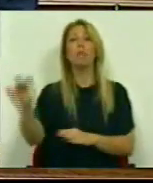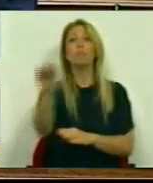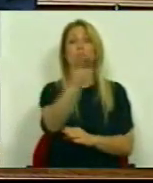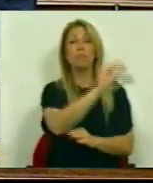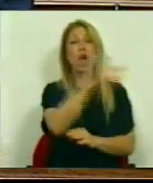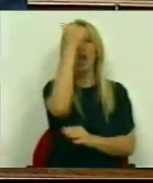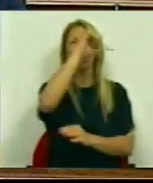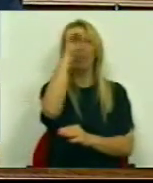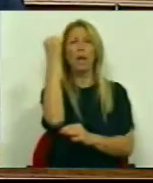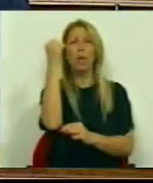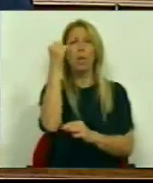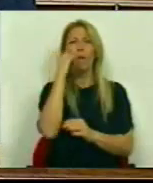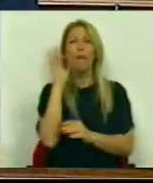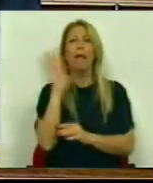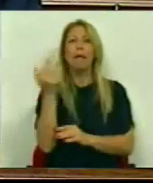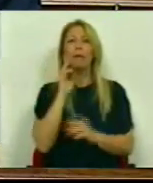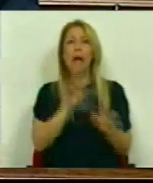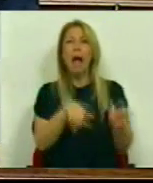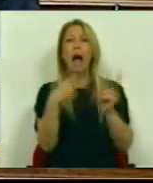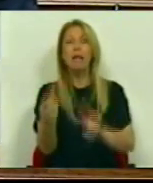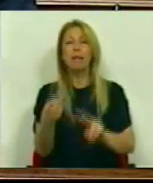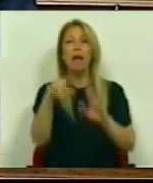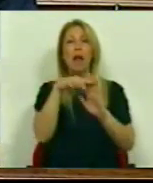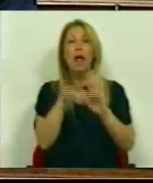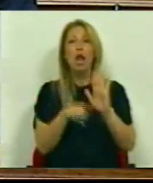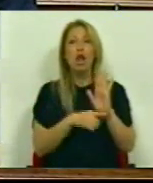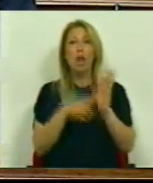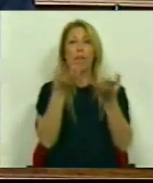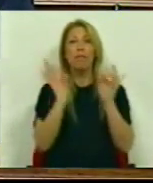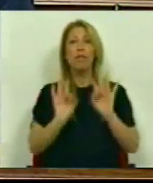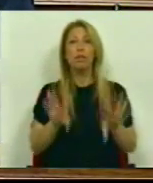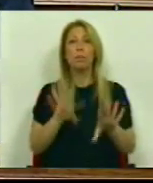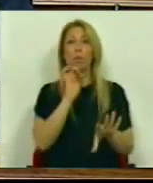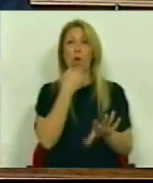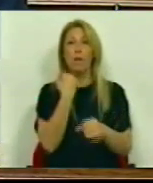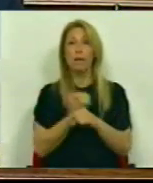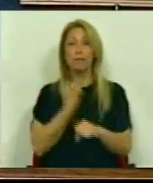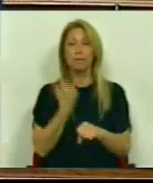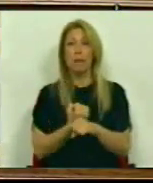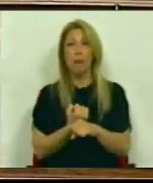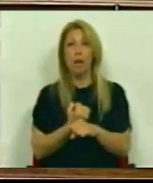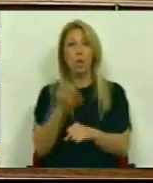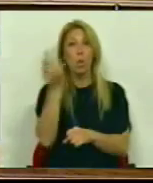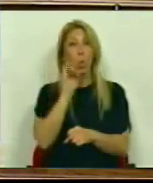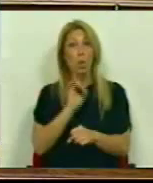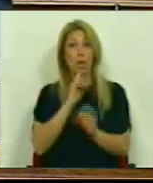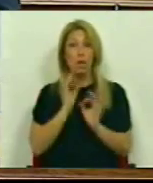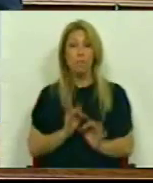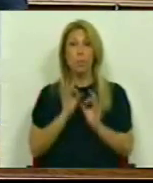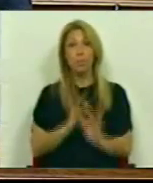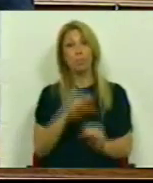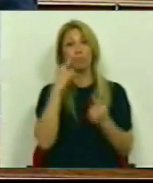tentar alterar As normas do despedimento do Código do Trabalho No dia em que anuncia o aumento da